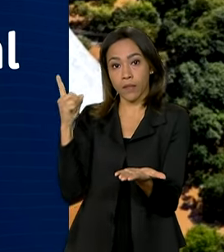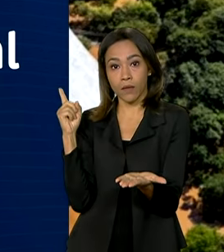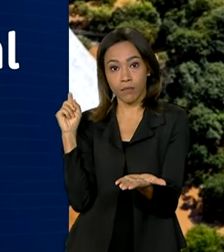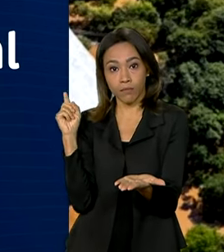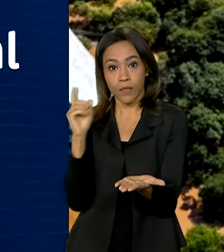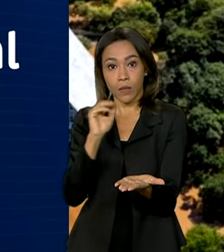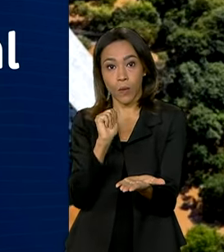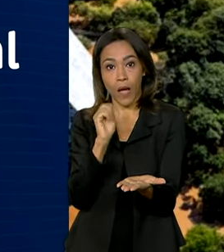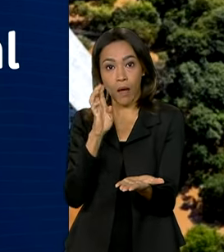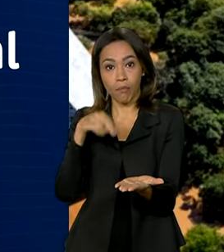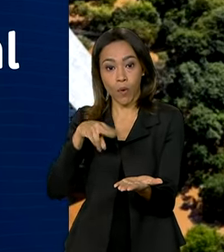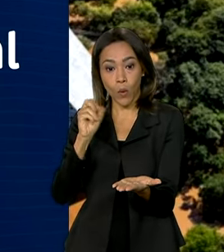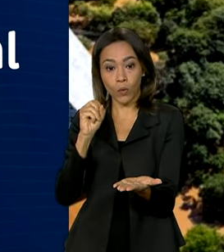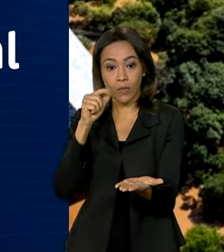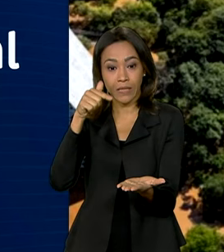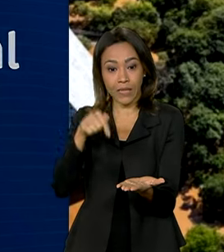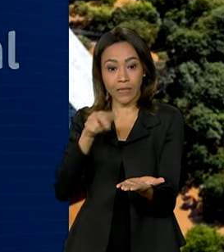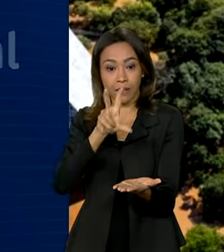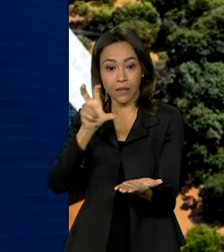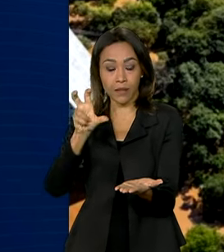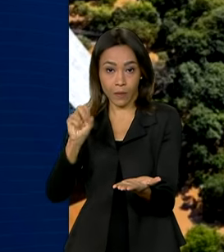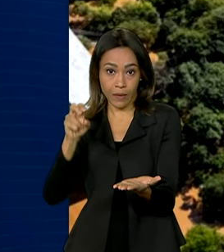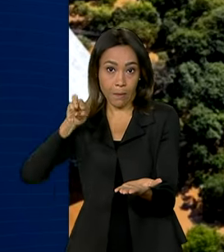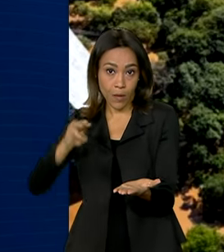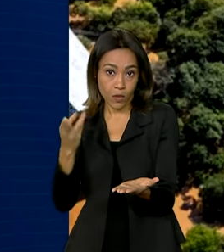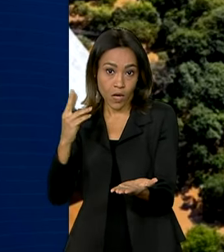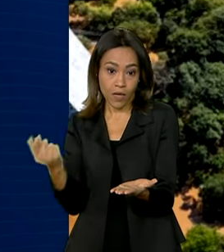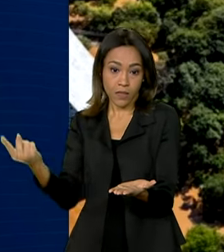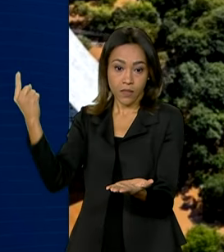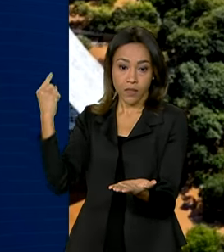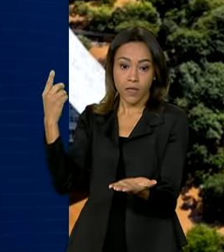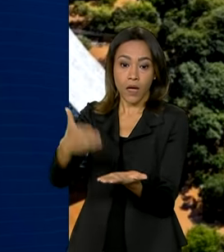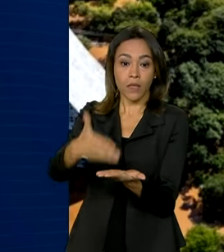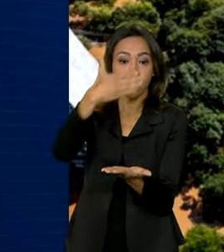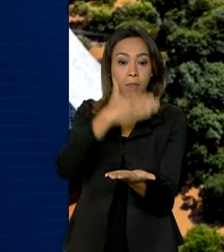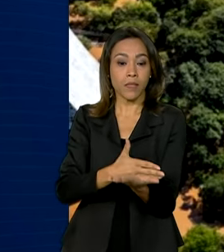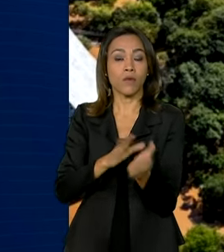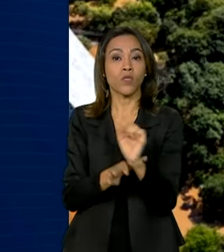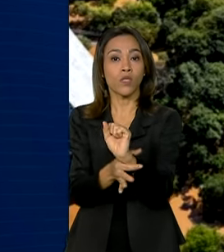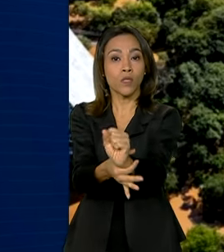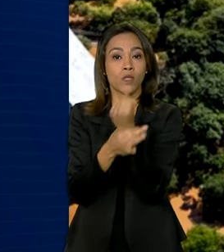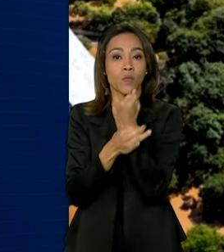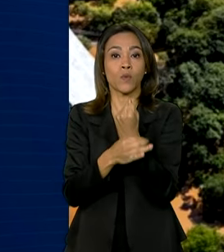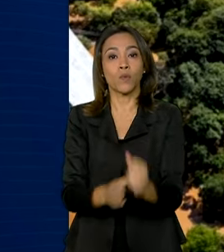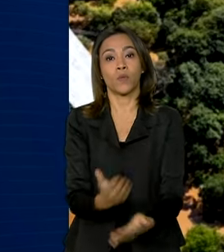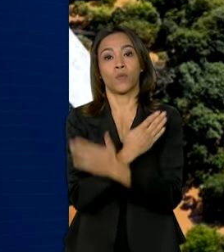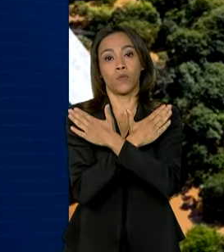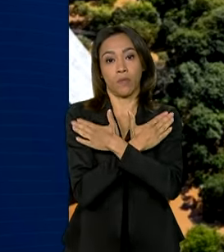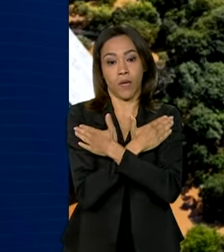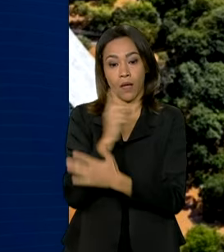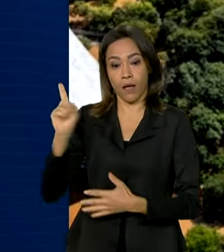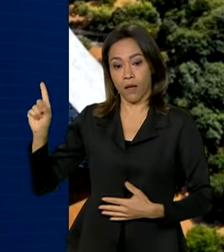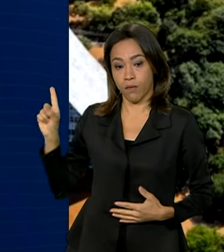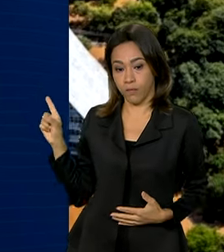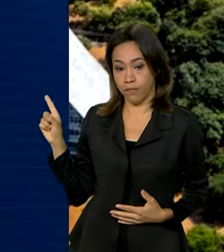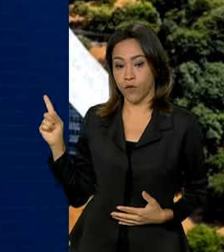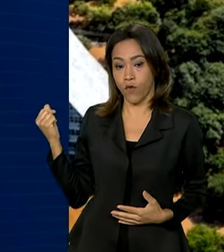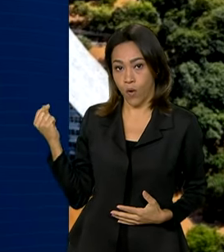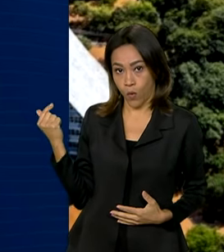de R 750 milhões, liberação do seguro-desemprego no valor de R$ 495 milhões,